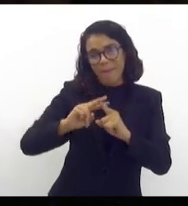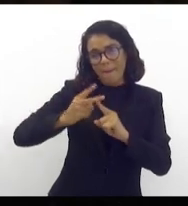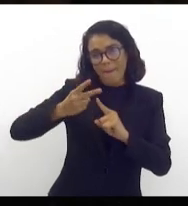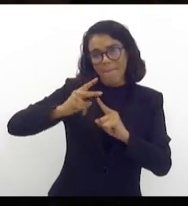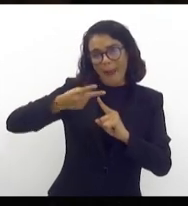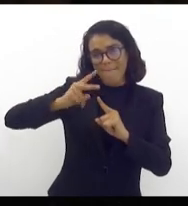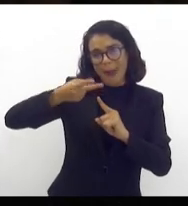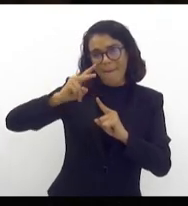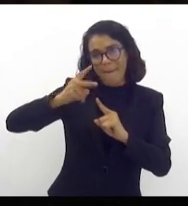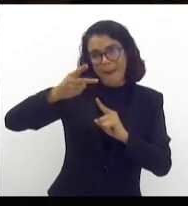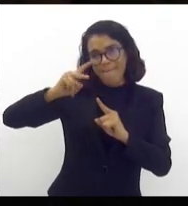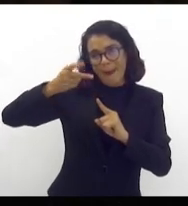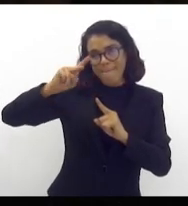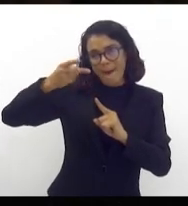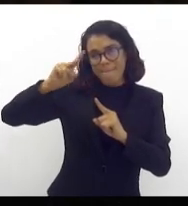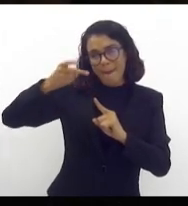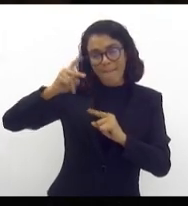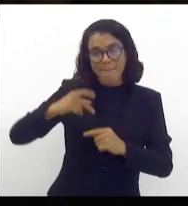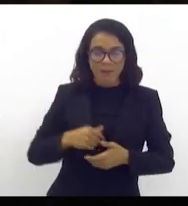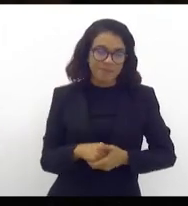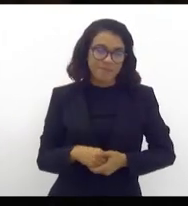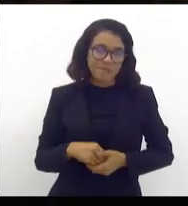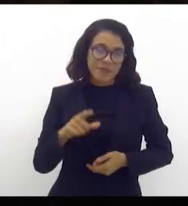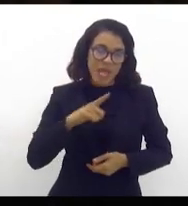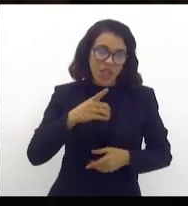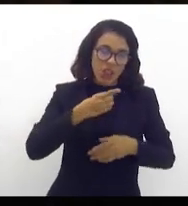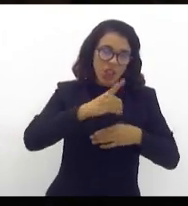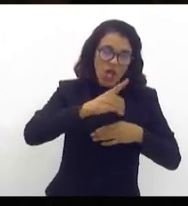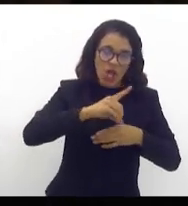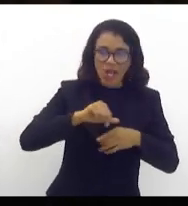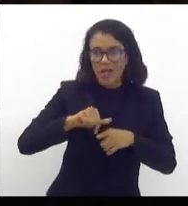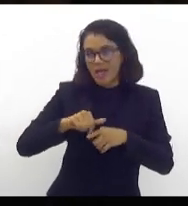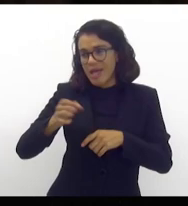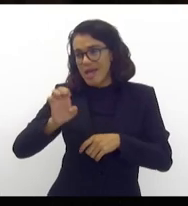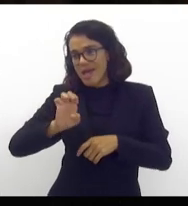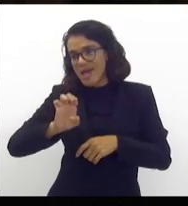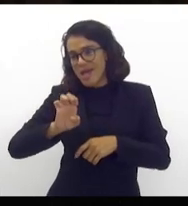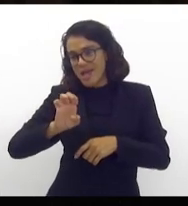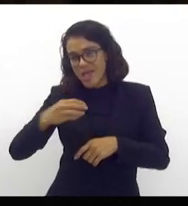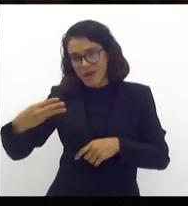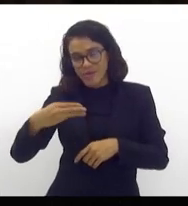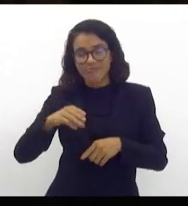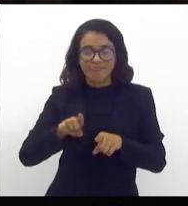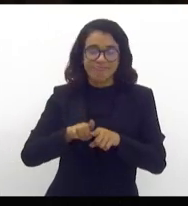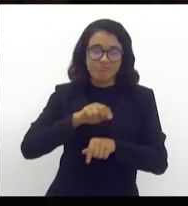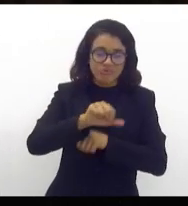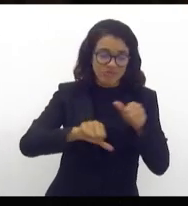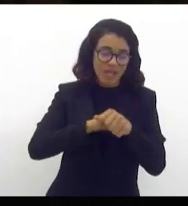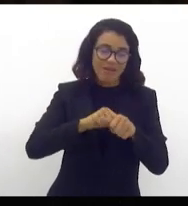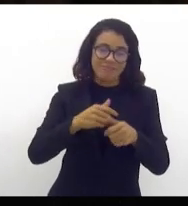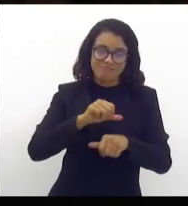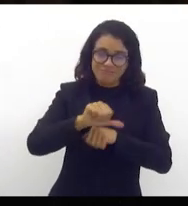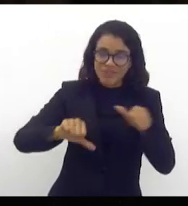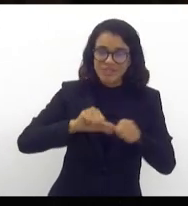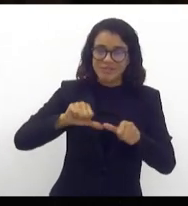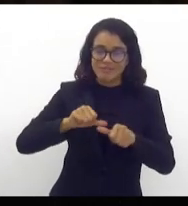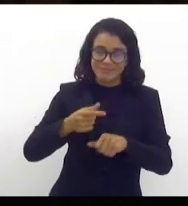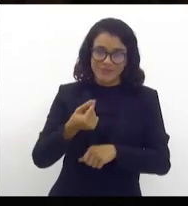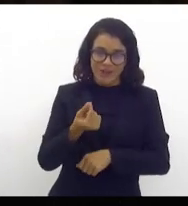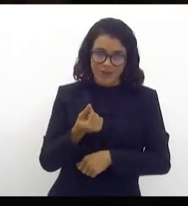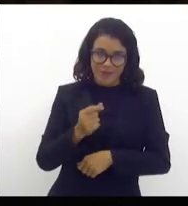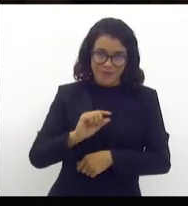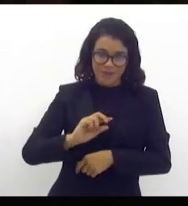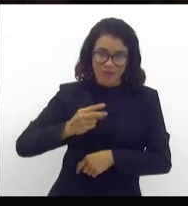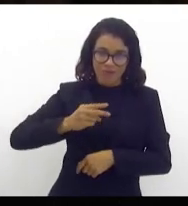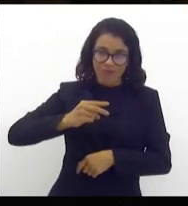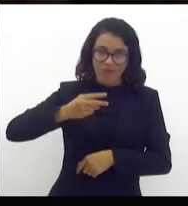basta ter dólar, libra e euro para isso mudar todos os dias. 8 bilhões de serviço